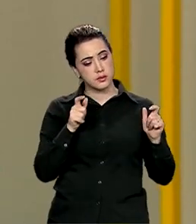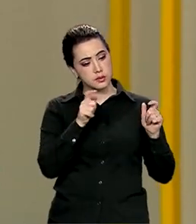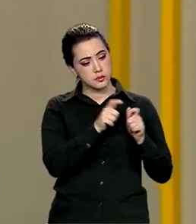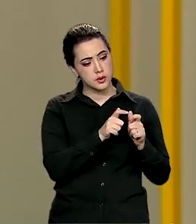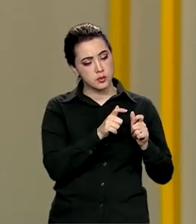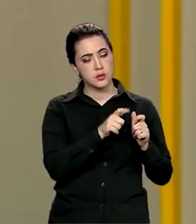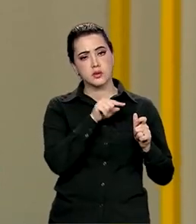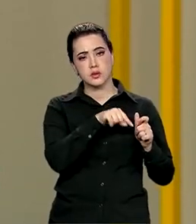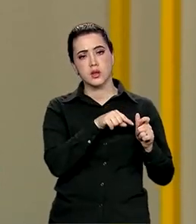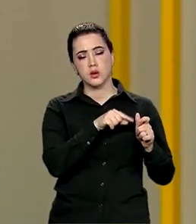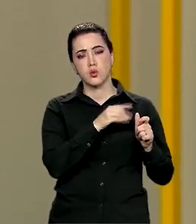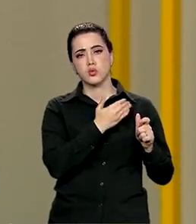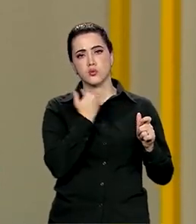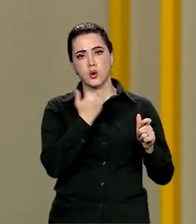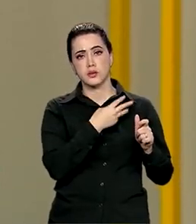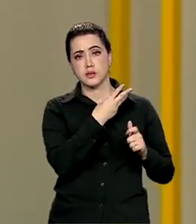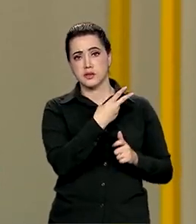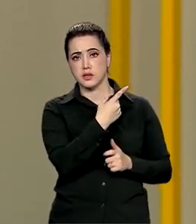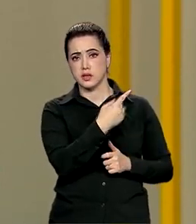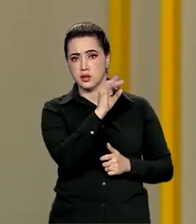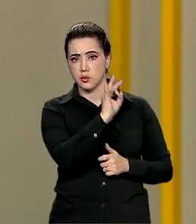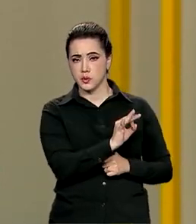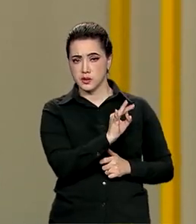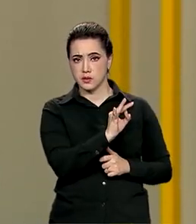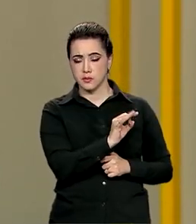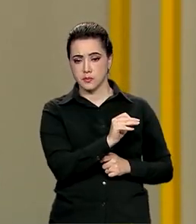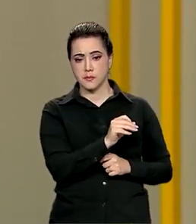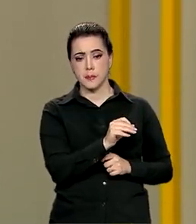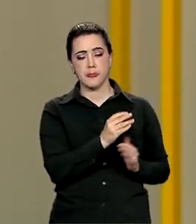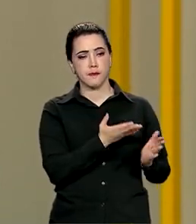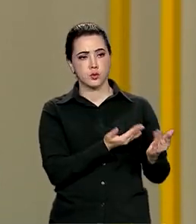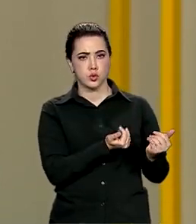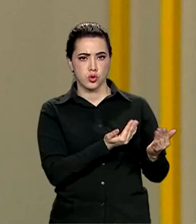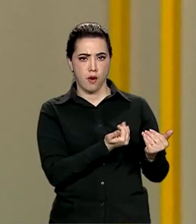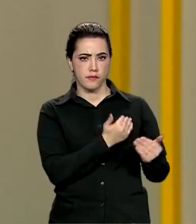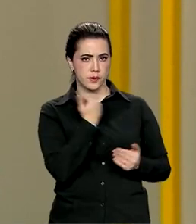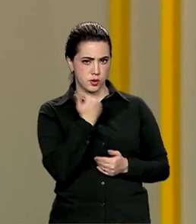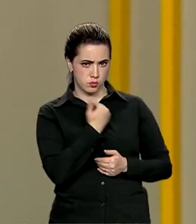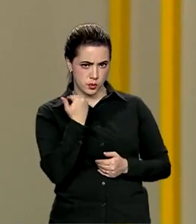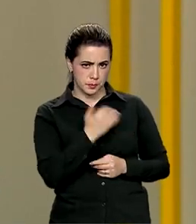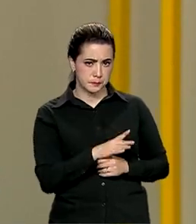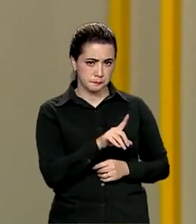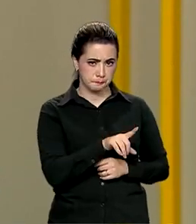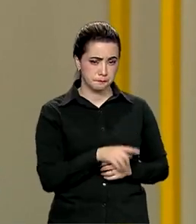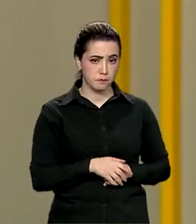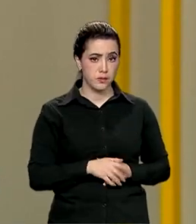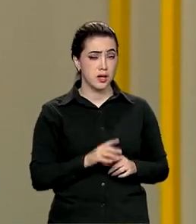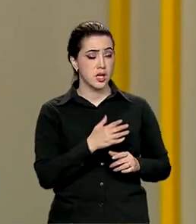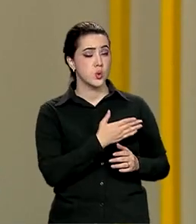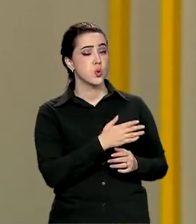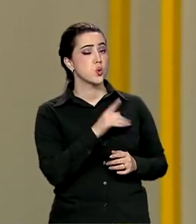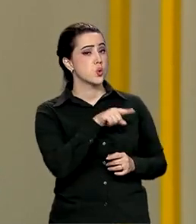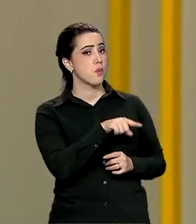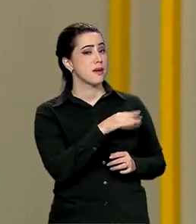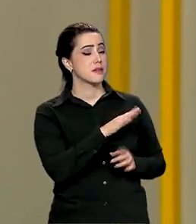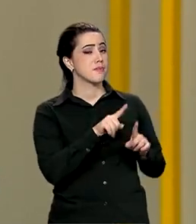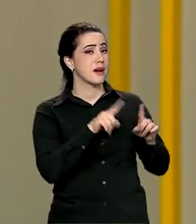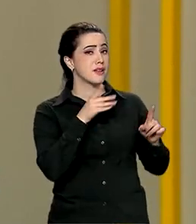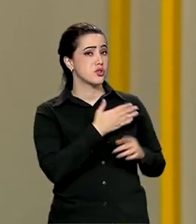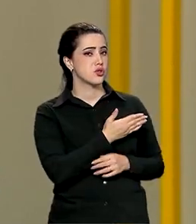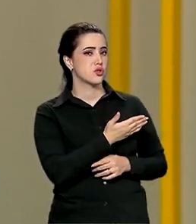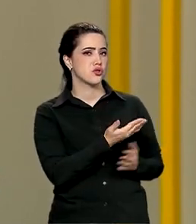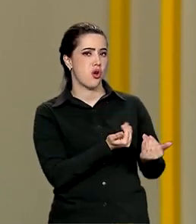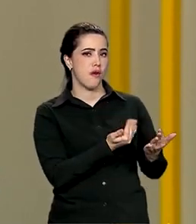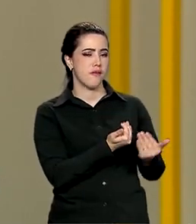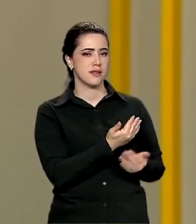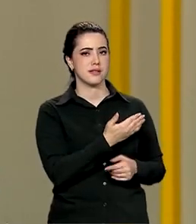% dos jovens, houve uma redução de 31% no assassinato de jovens brancos, mas houve um aumento de